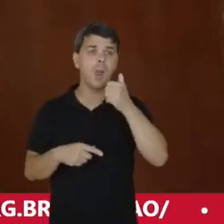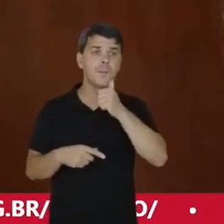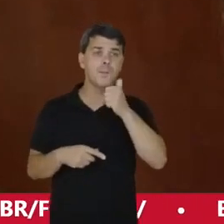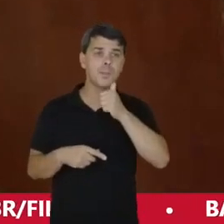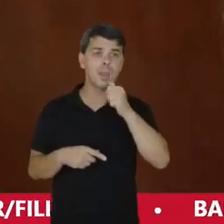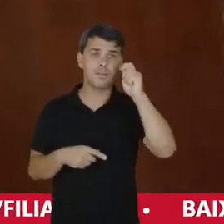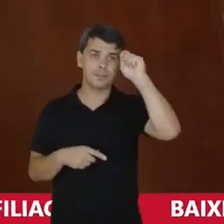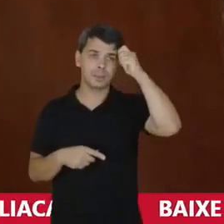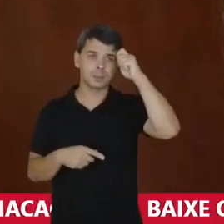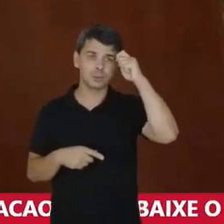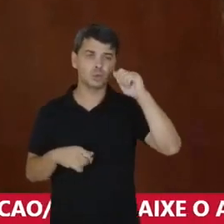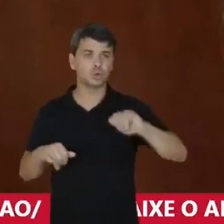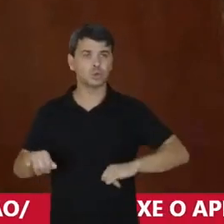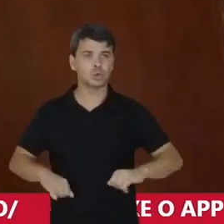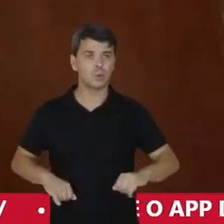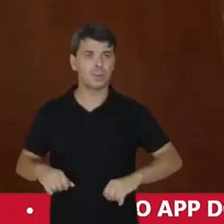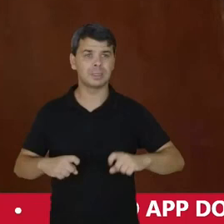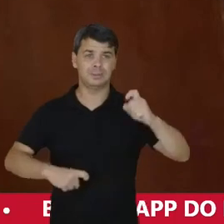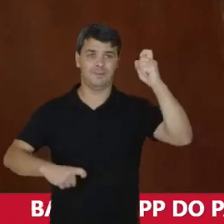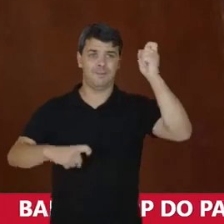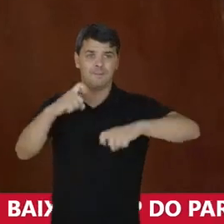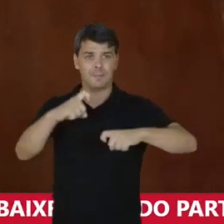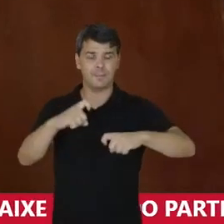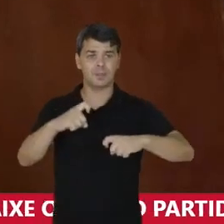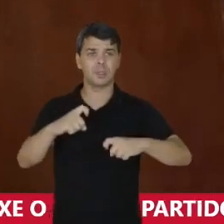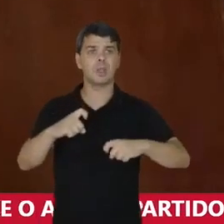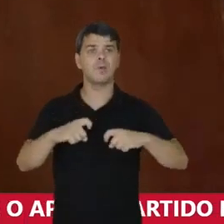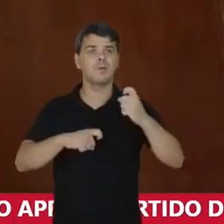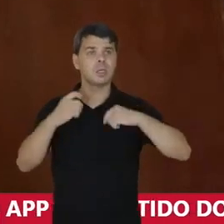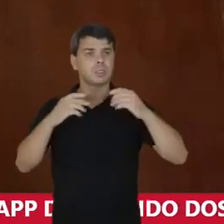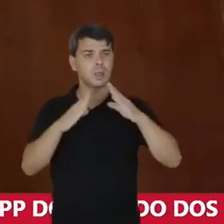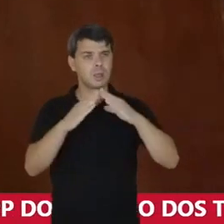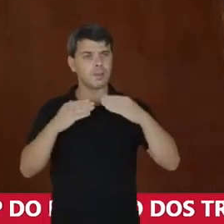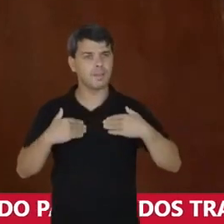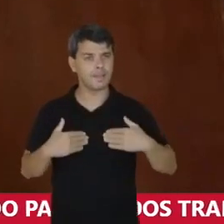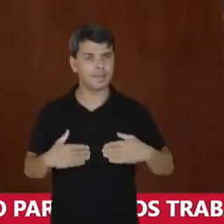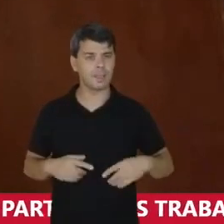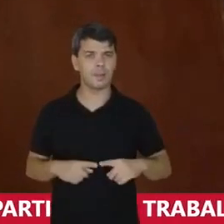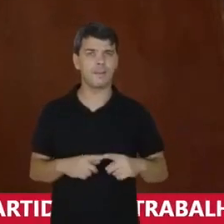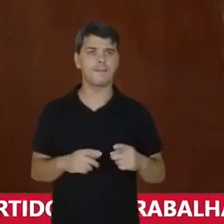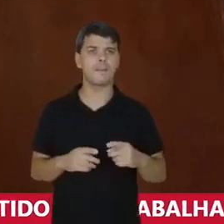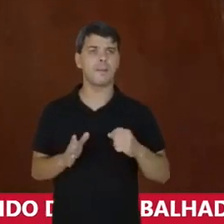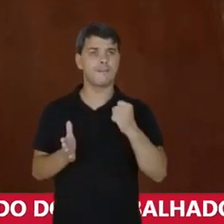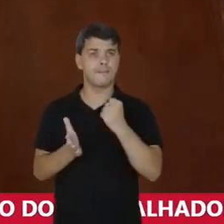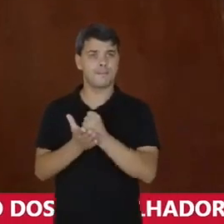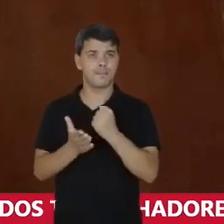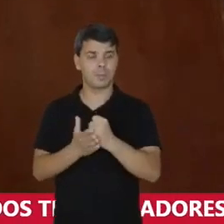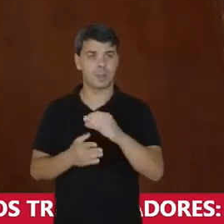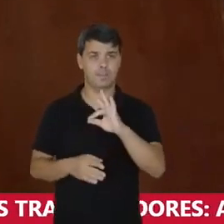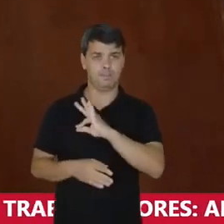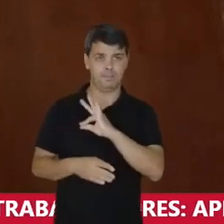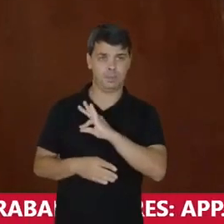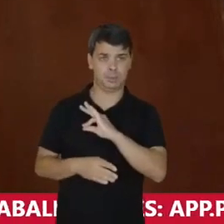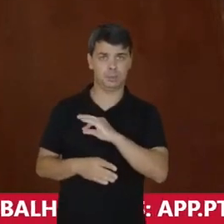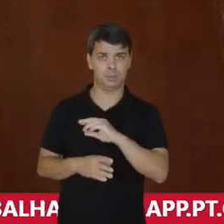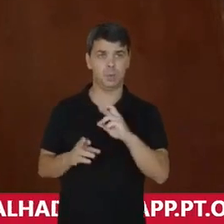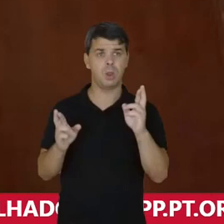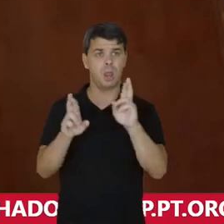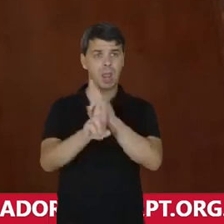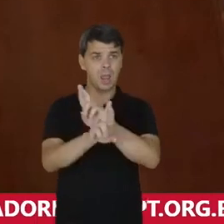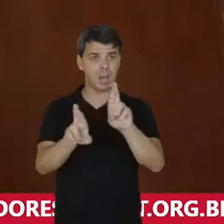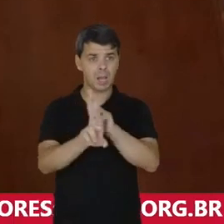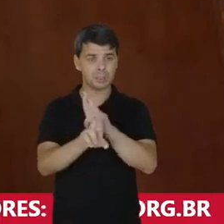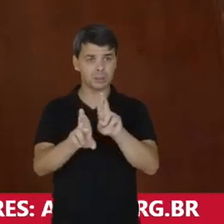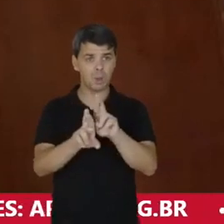Sofre mais Feminicídio Violência doméstica Os casos registrados Em alta São em relação Às